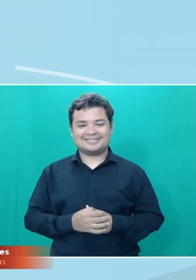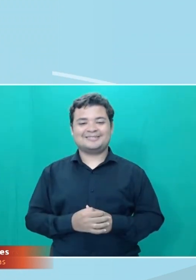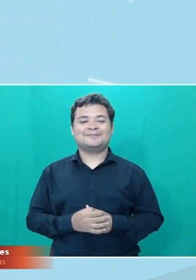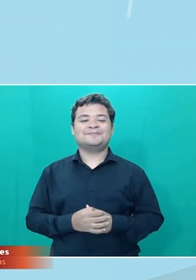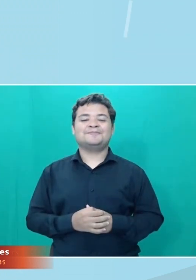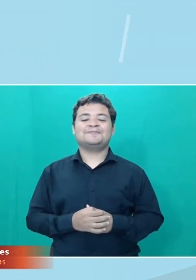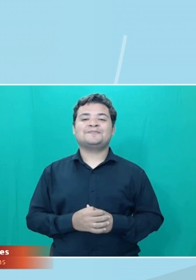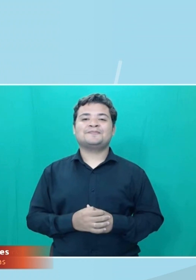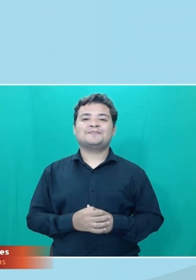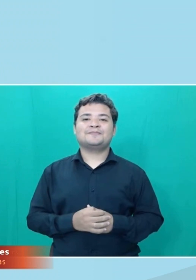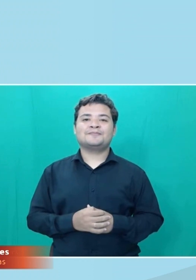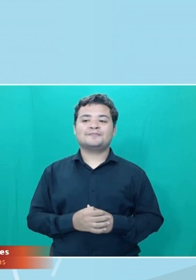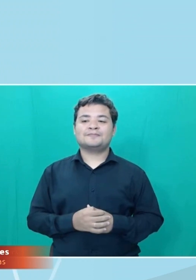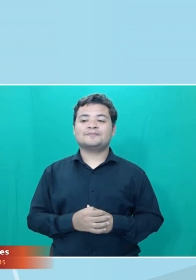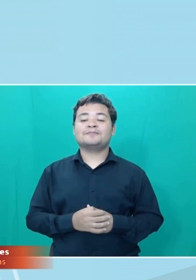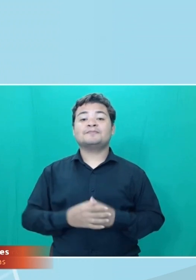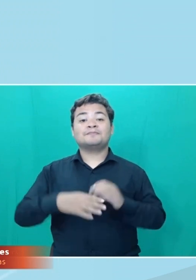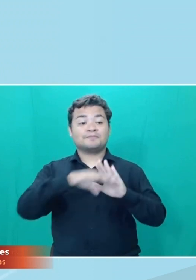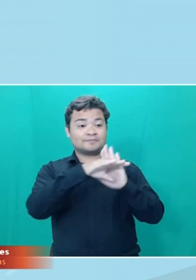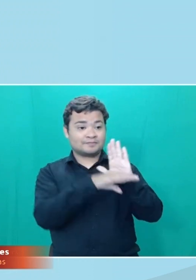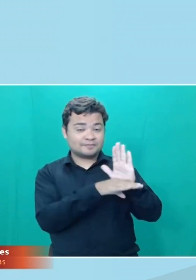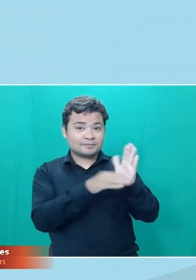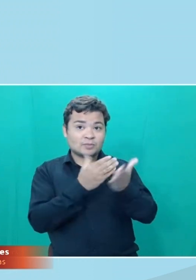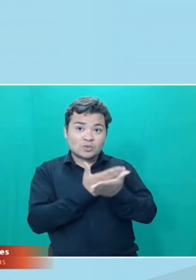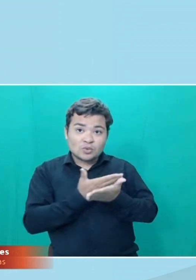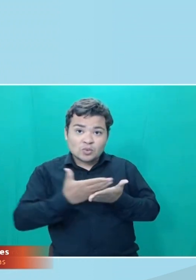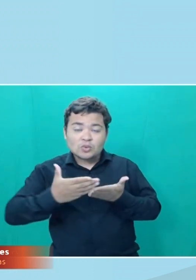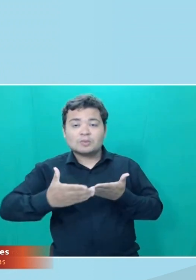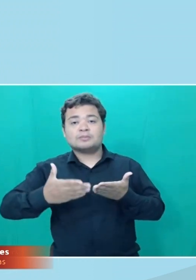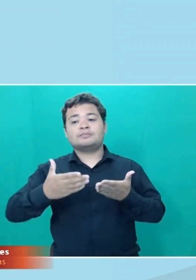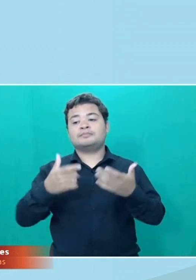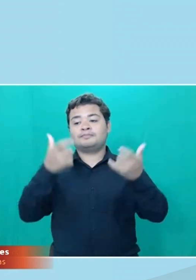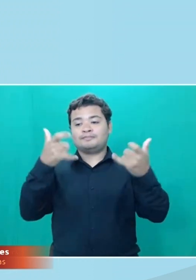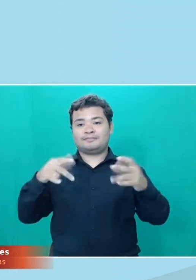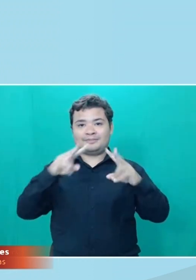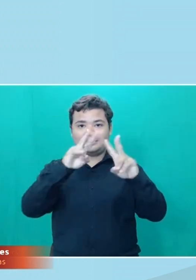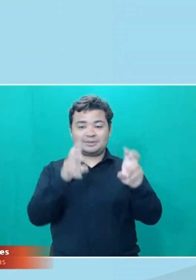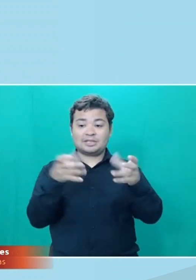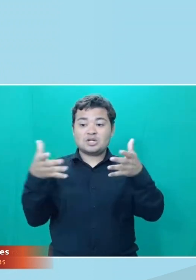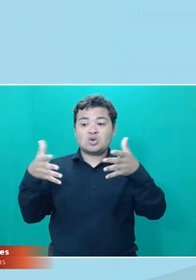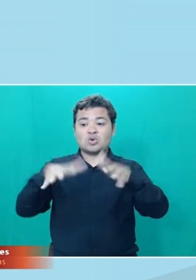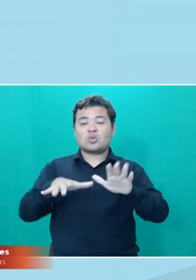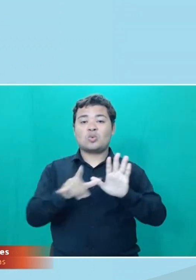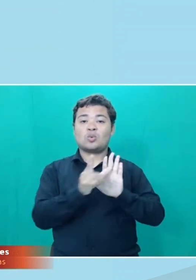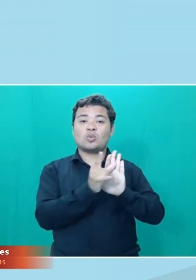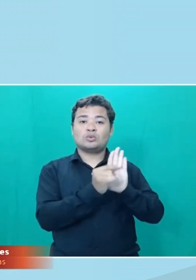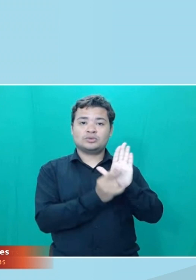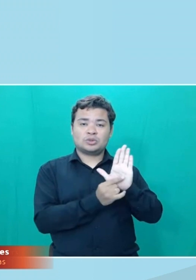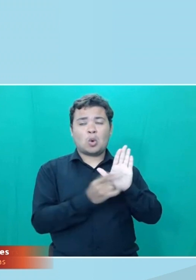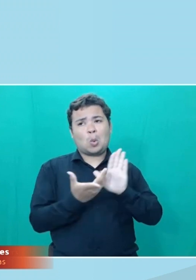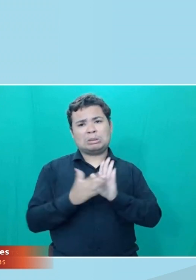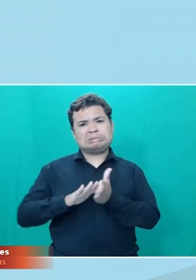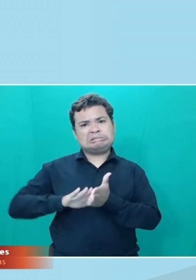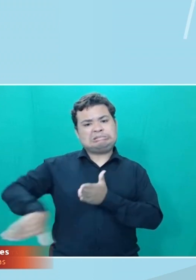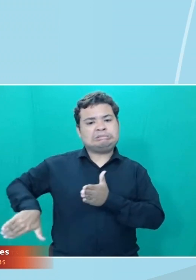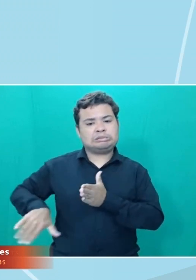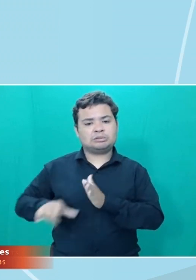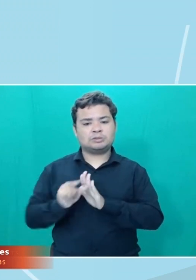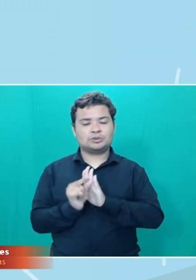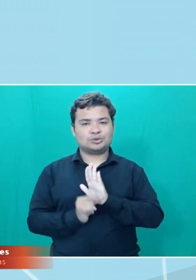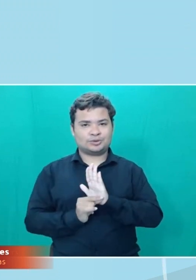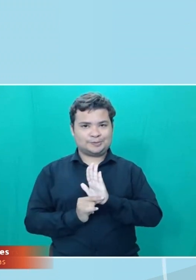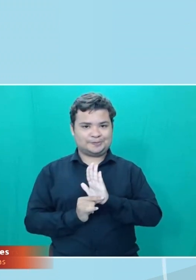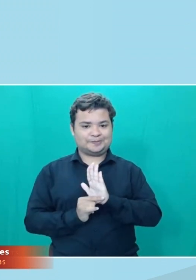Bom, para a gente começar o programa, a gente fala sobre inclusão digital ou melhor, exclusão digital. No ano